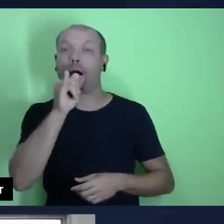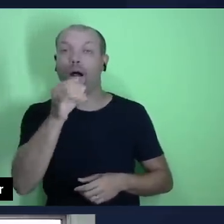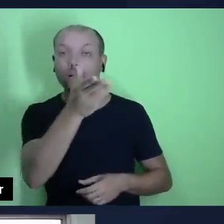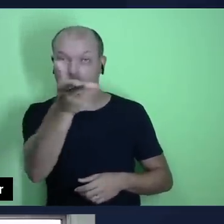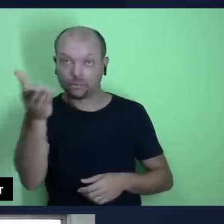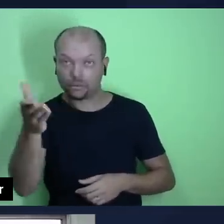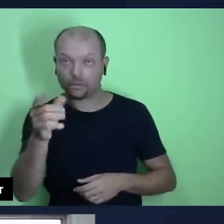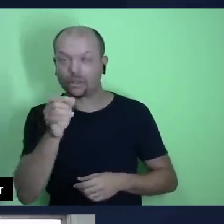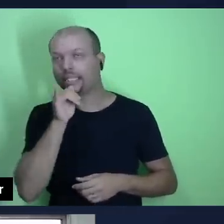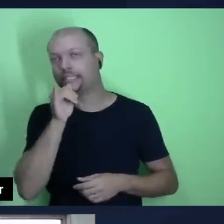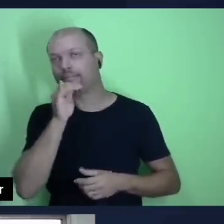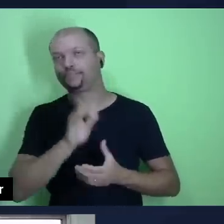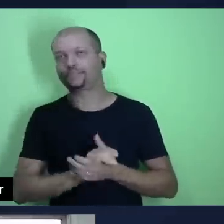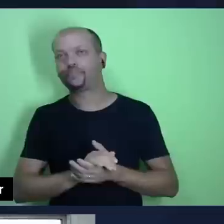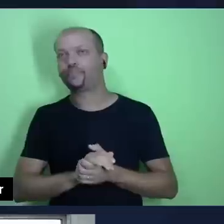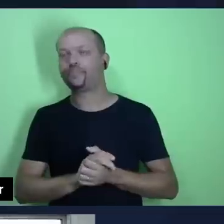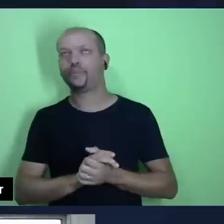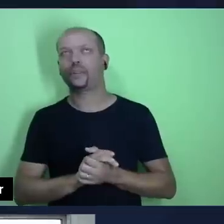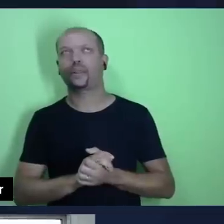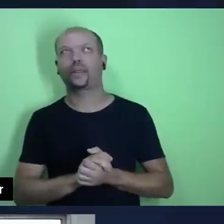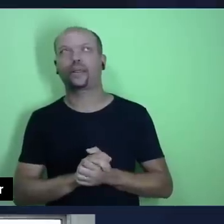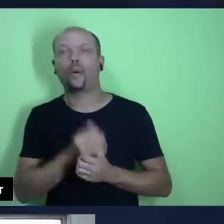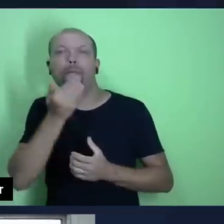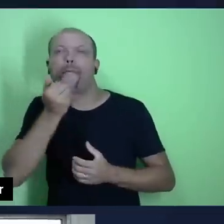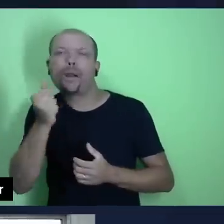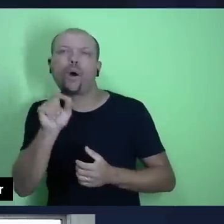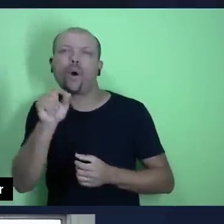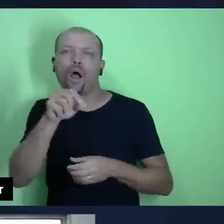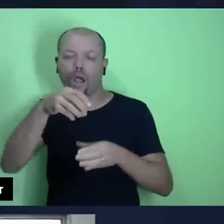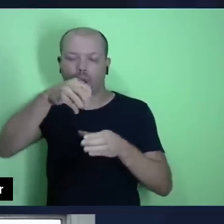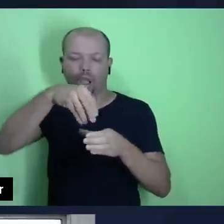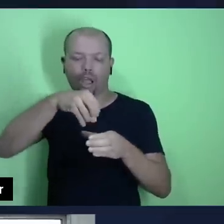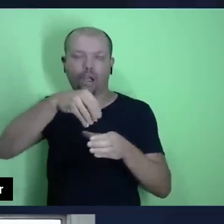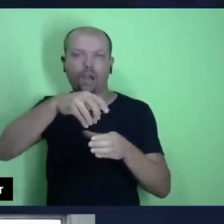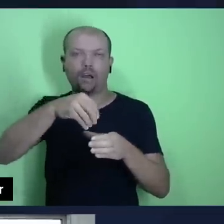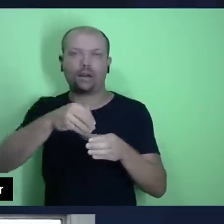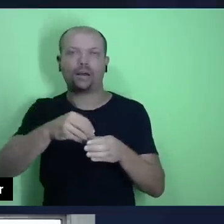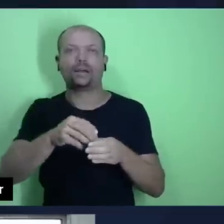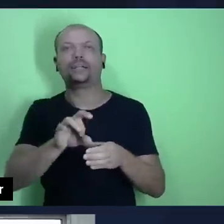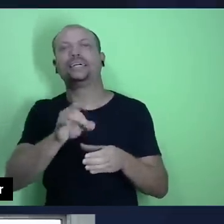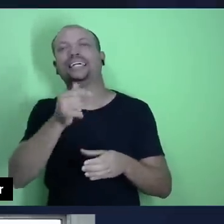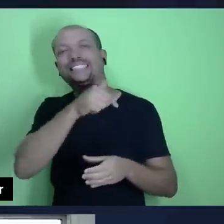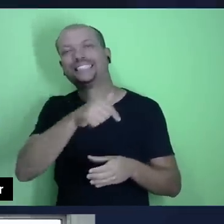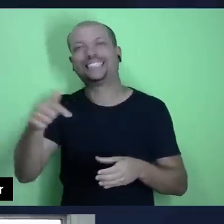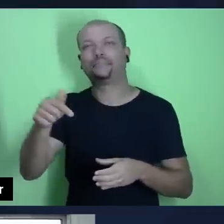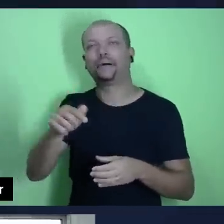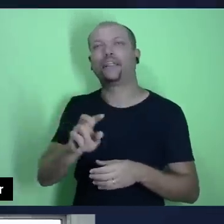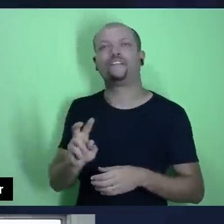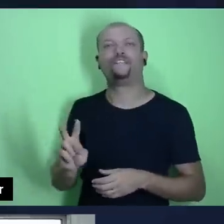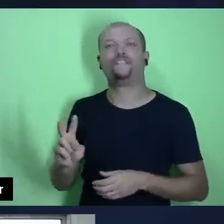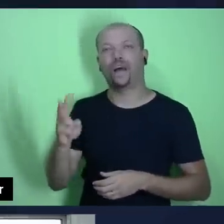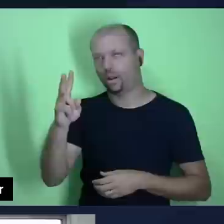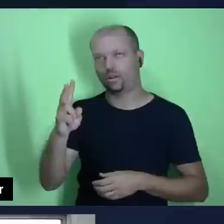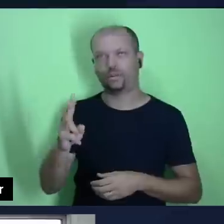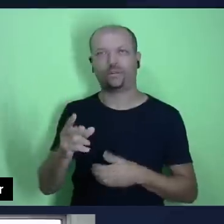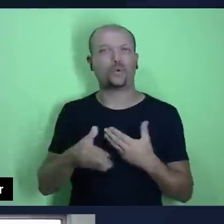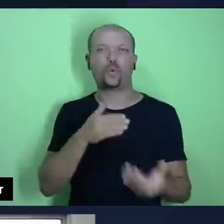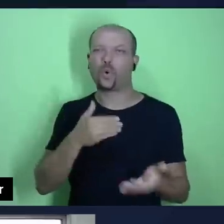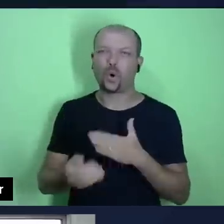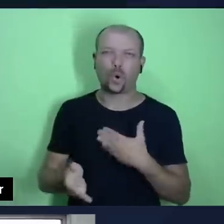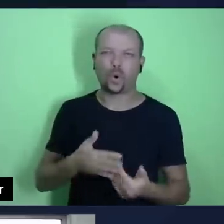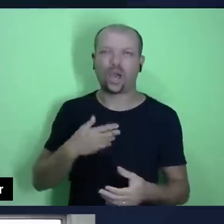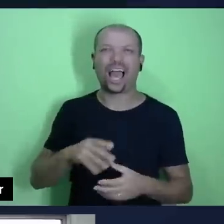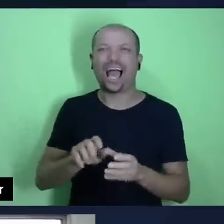exemplo, o ideal não seria que as suas ofertas fossem a cada semana um valor aleatório, tirado da